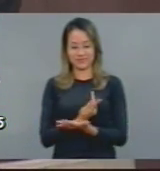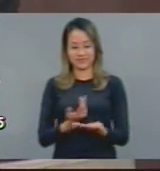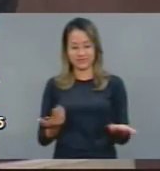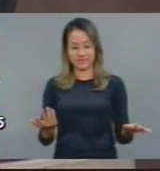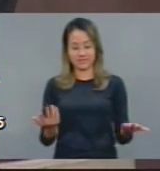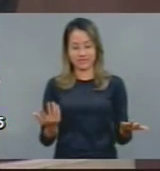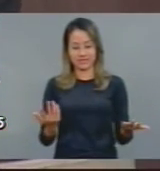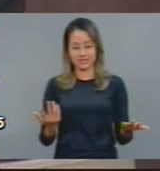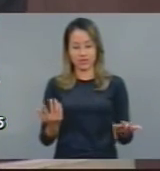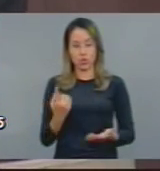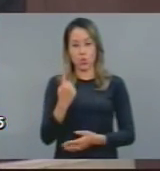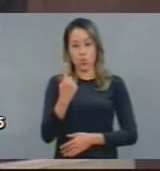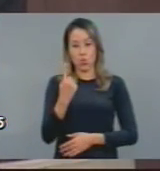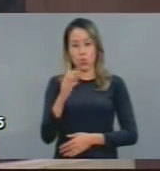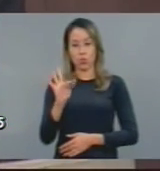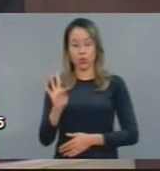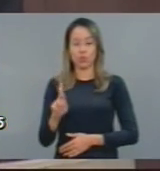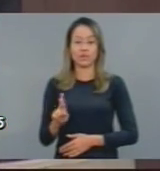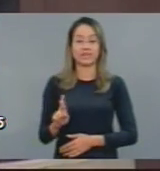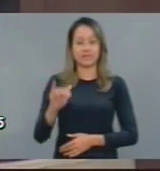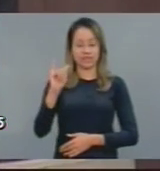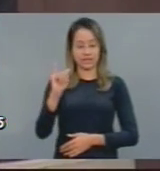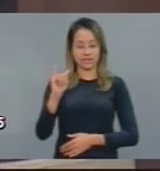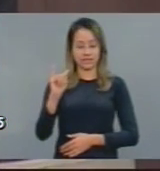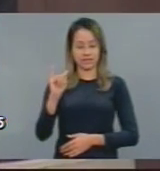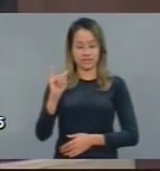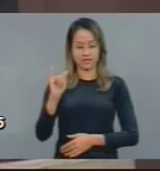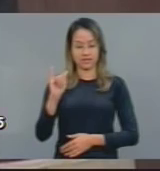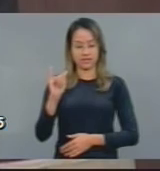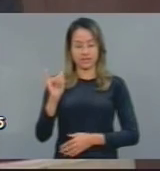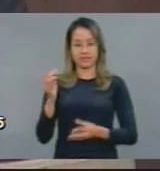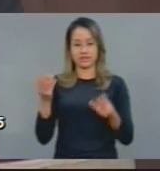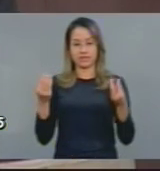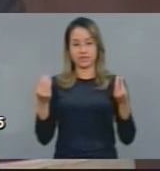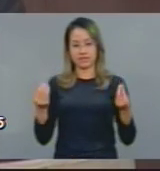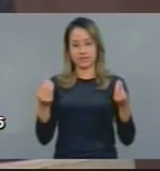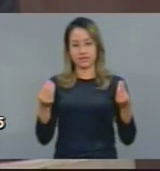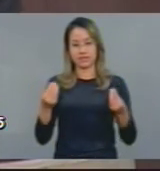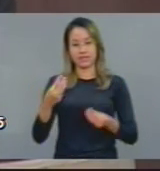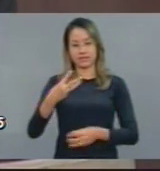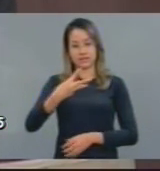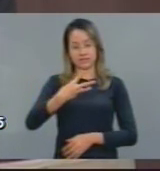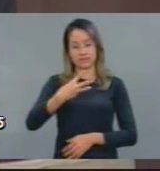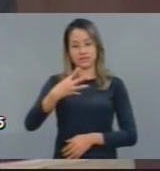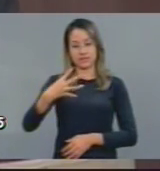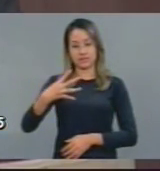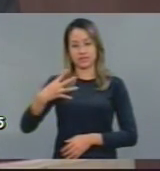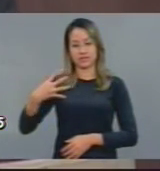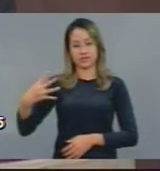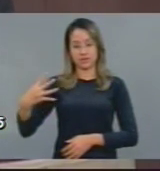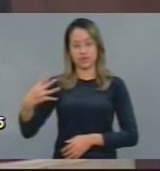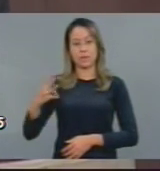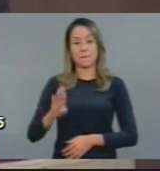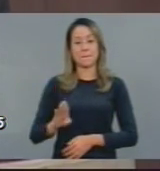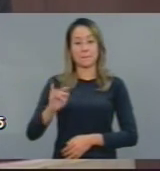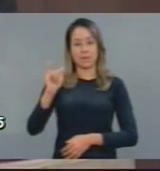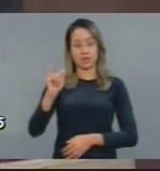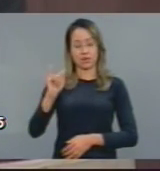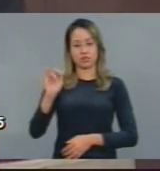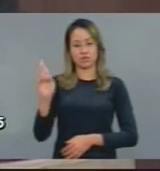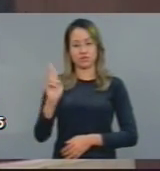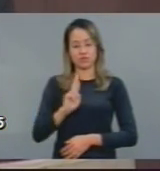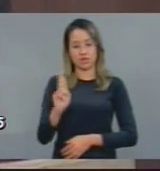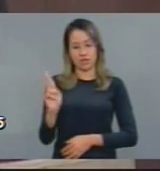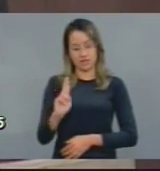Um trilhão, deputado Joaquim Noronha. Um trilhão, 344 bilhões de reais.